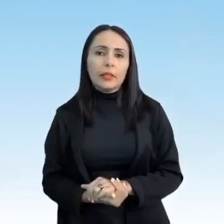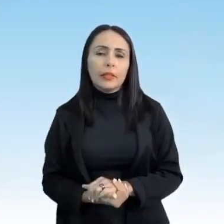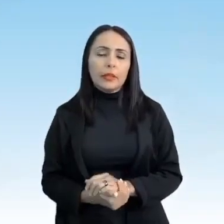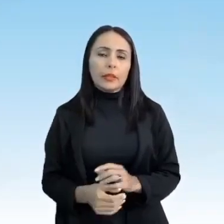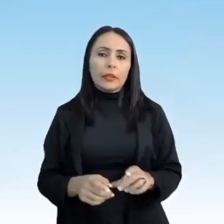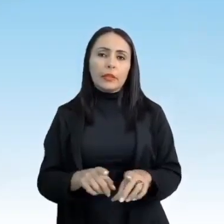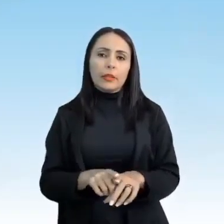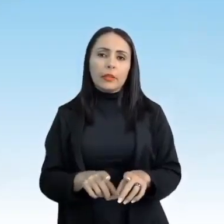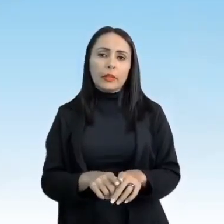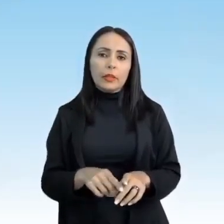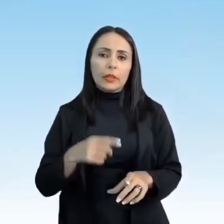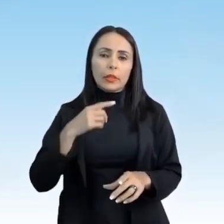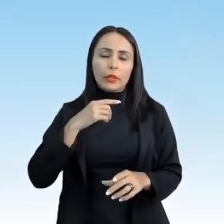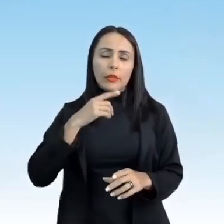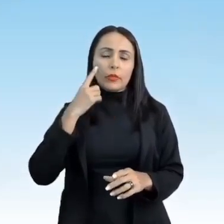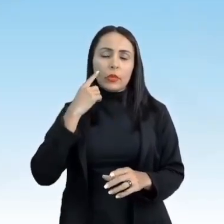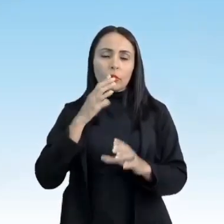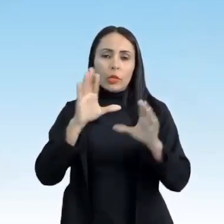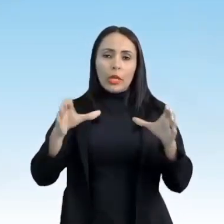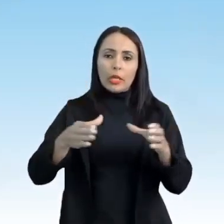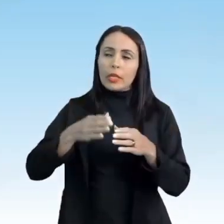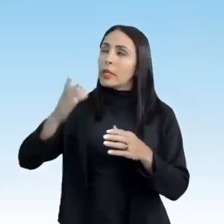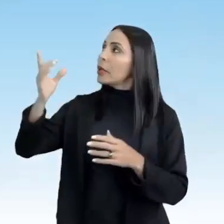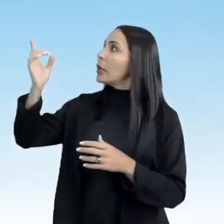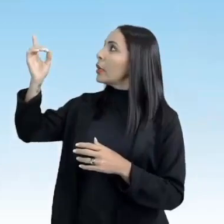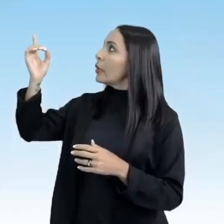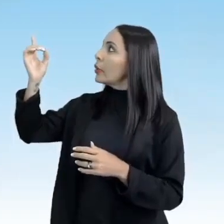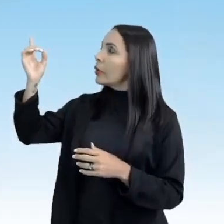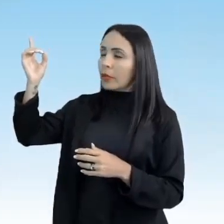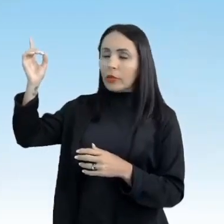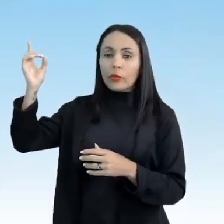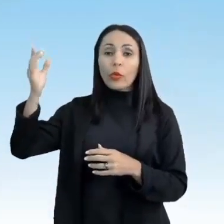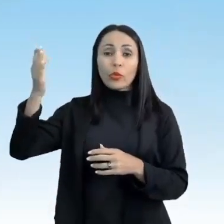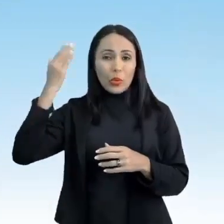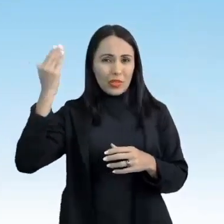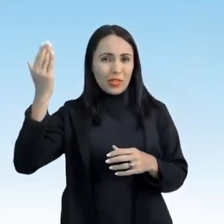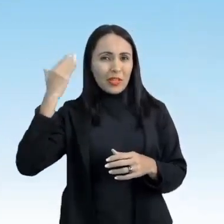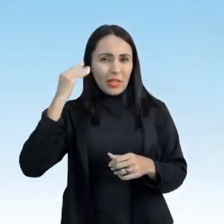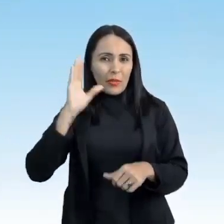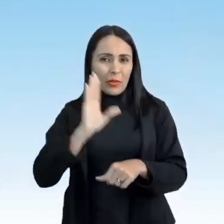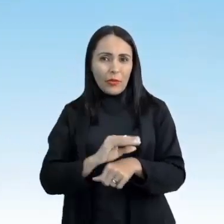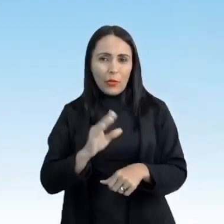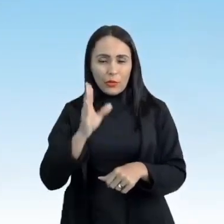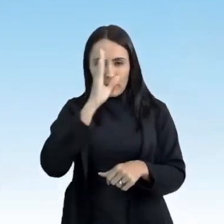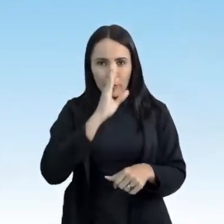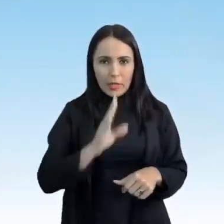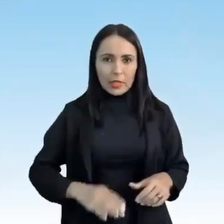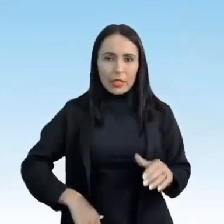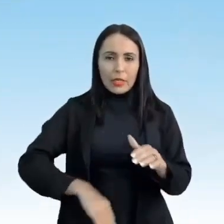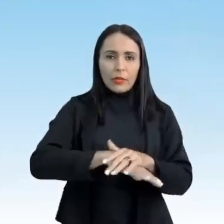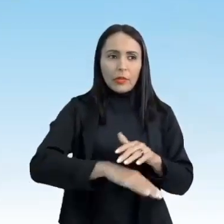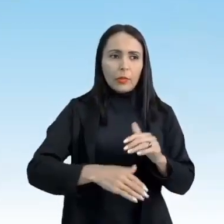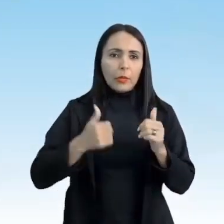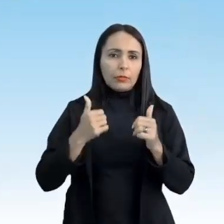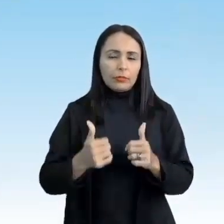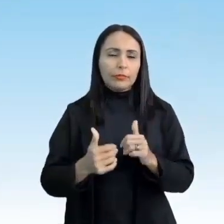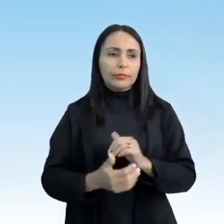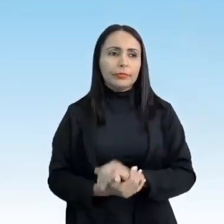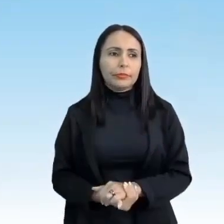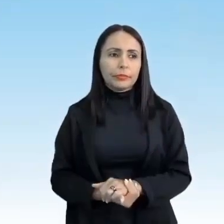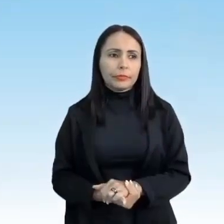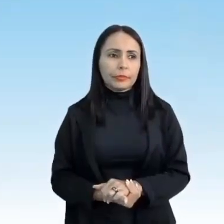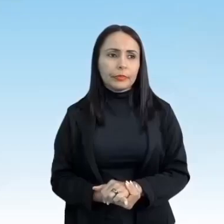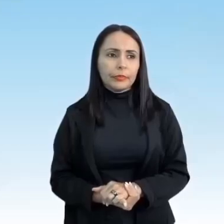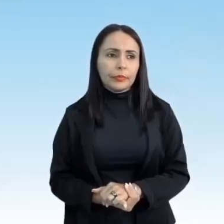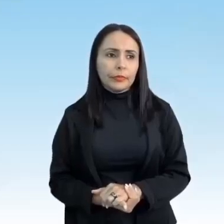Internacional. E uma foto também da equipe, de uma equipe, uma foto antiga da equipe brasileira de futebol. Ok? E